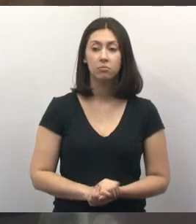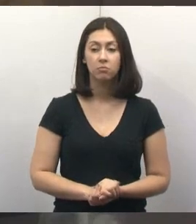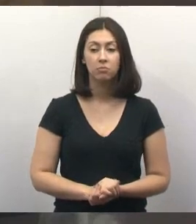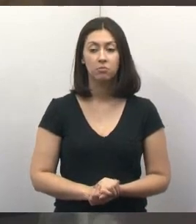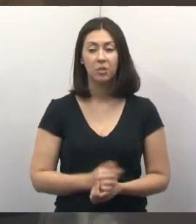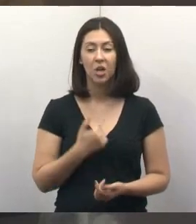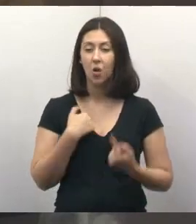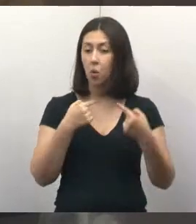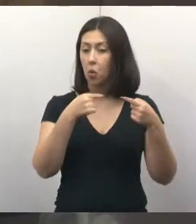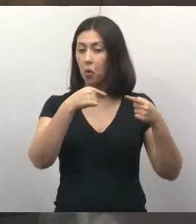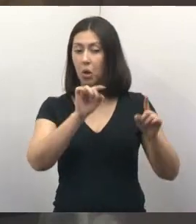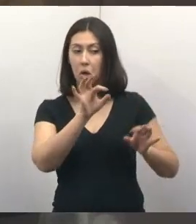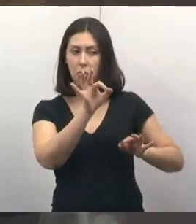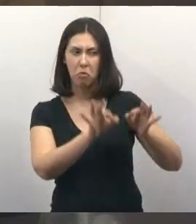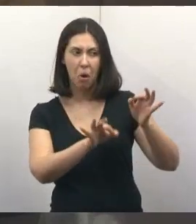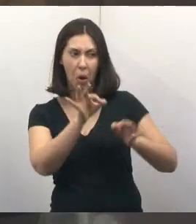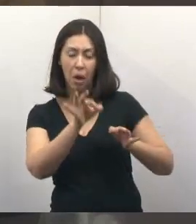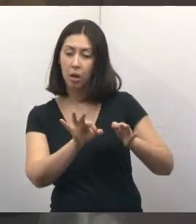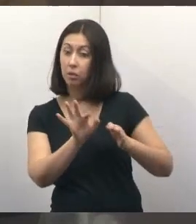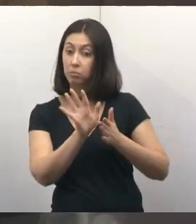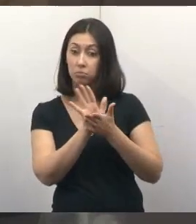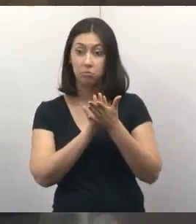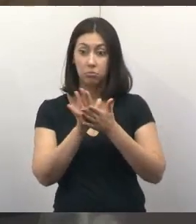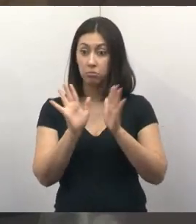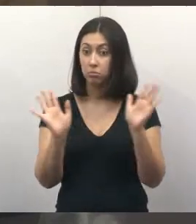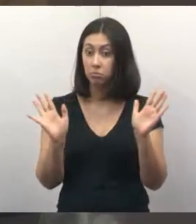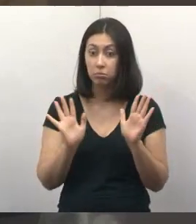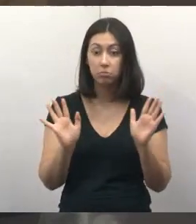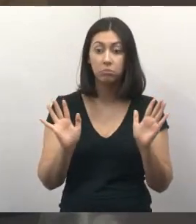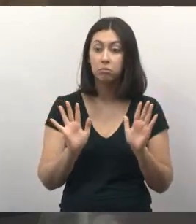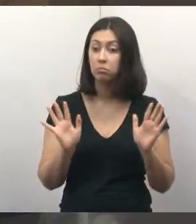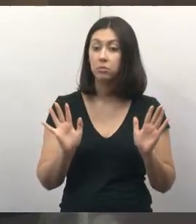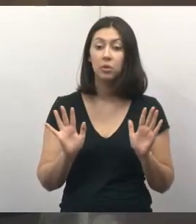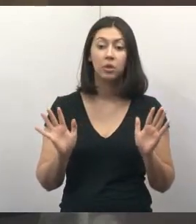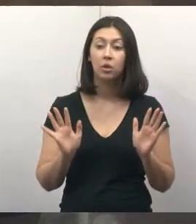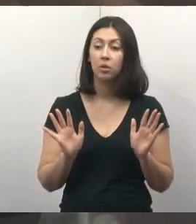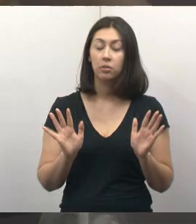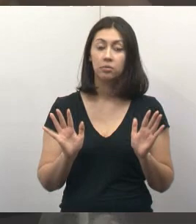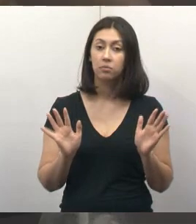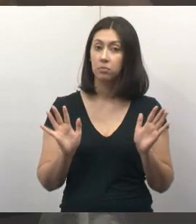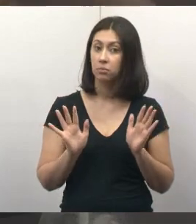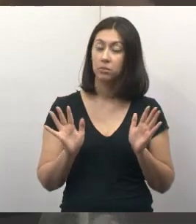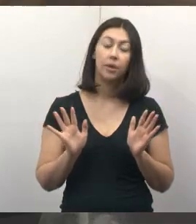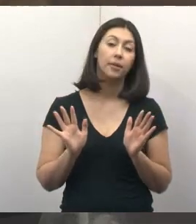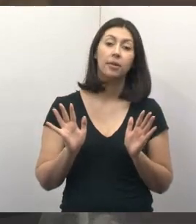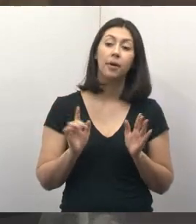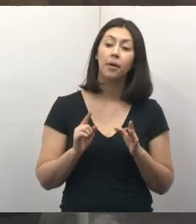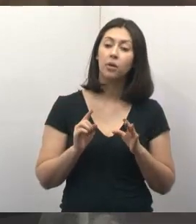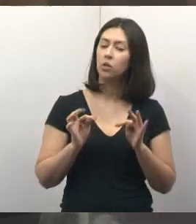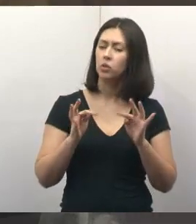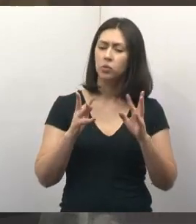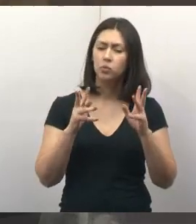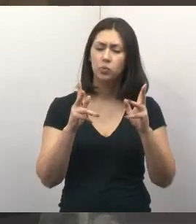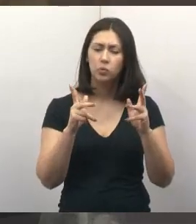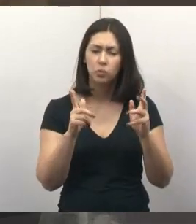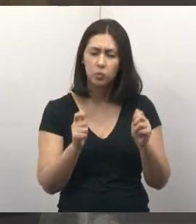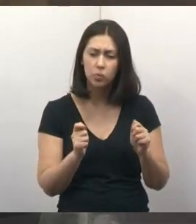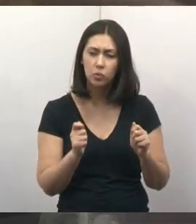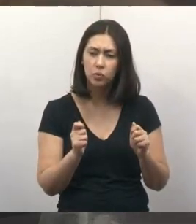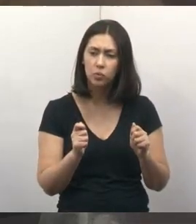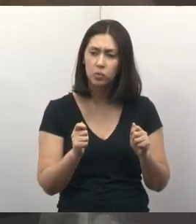nada contra juíza, contra juiz, contra quem entrou com recurso, não tenho nada contra. Tudo vai ser